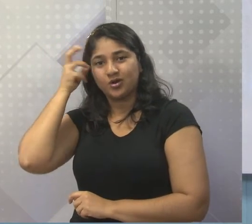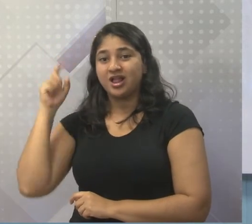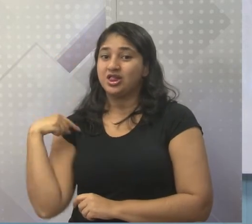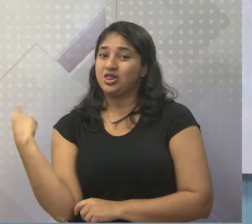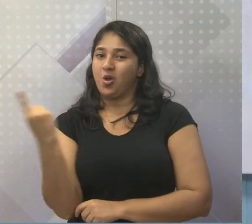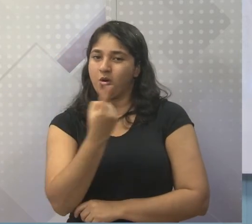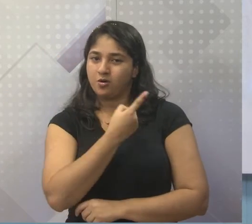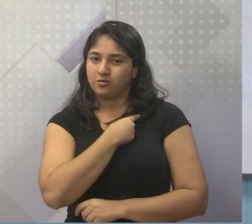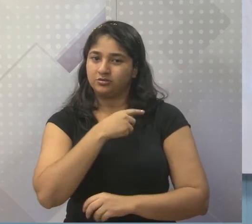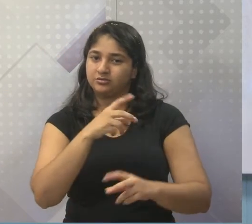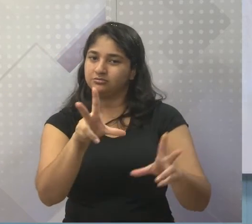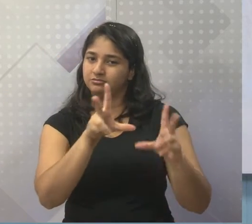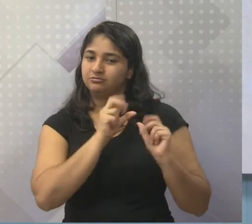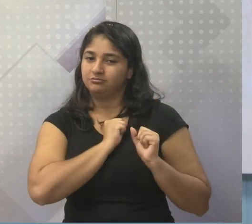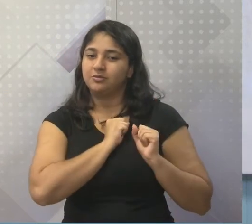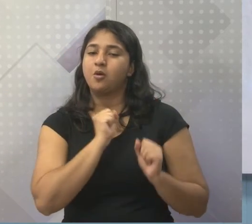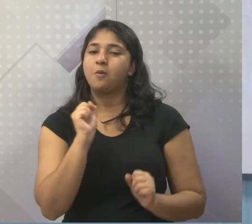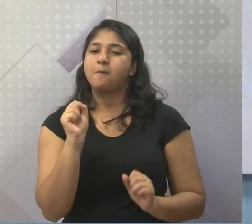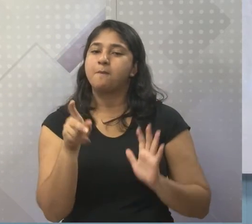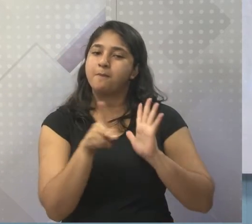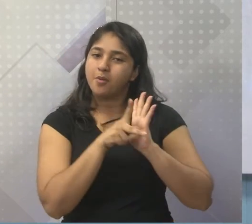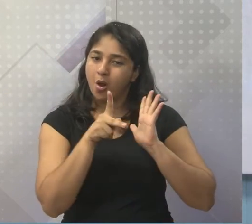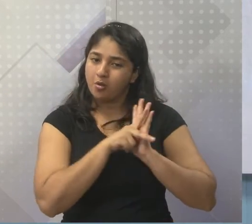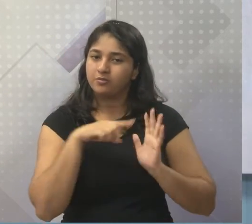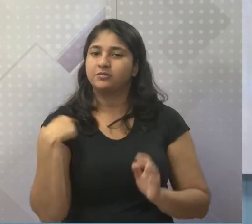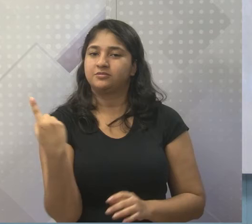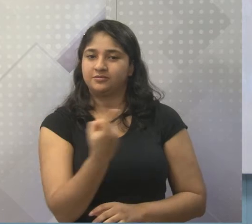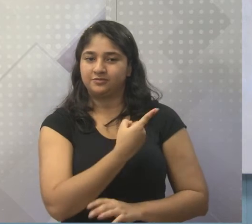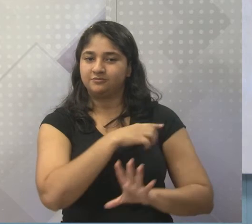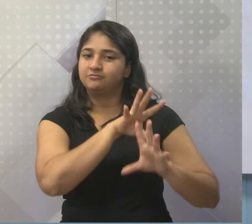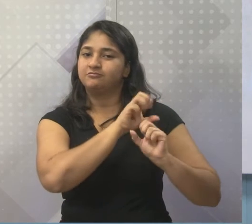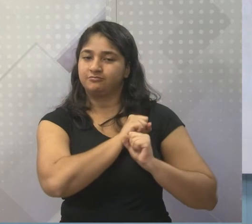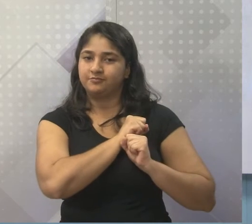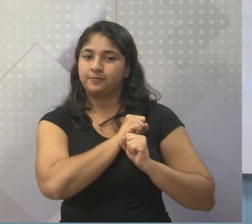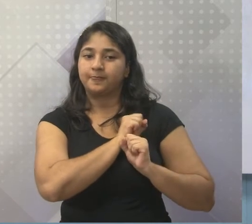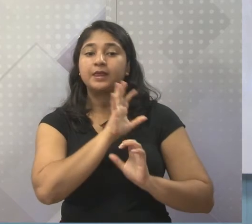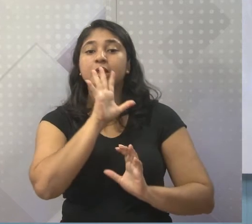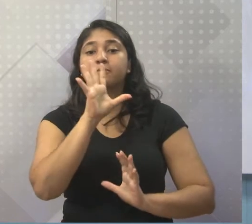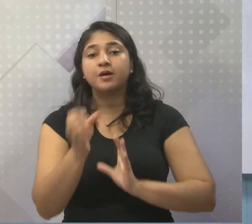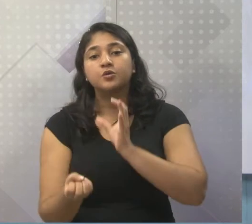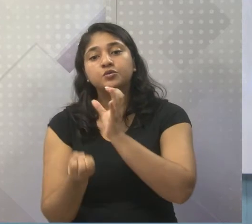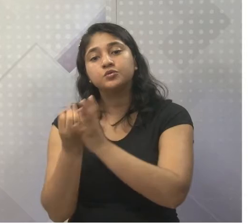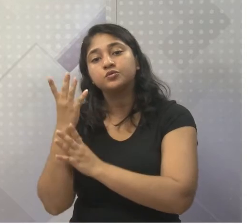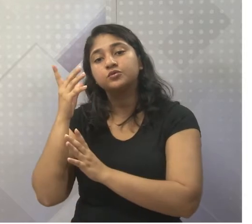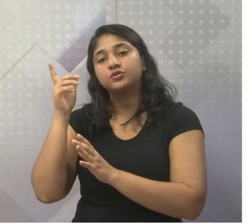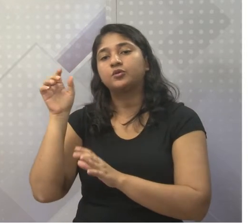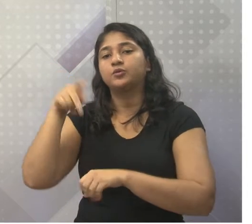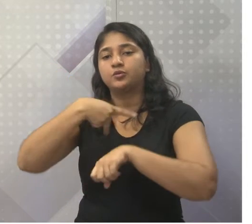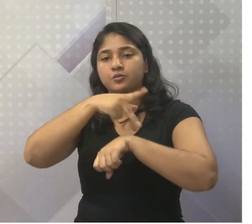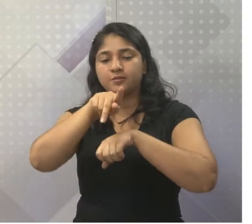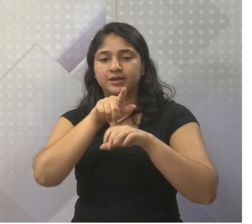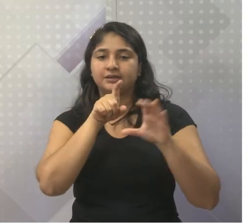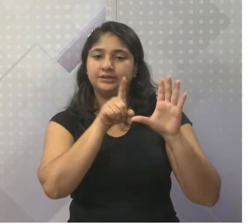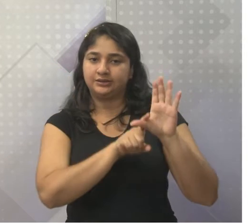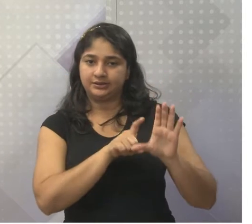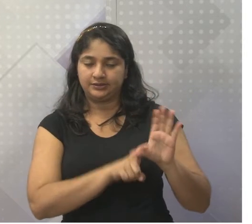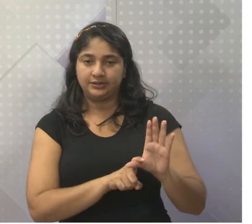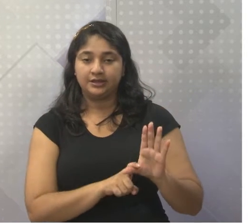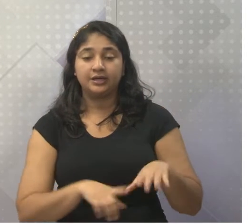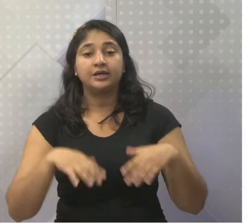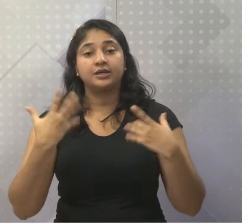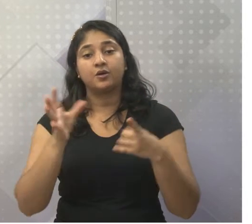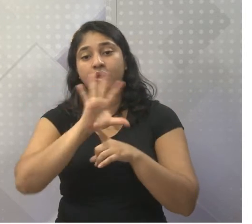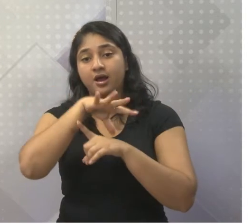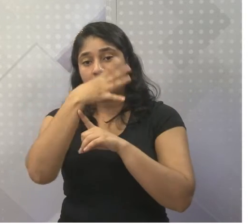Nossa! A capoeira regional é nossa, mas teve origem, como eu falei, lá na Angola. Então, a arte africana,